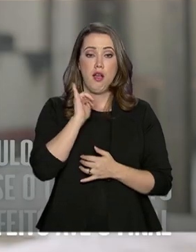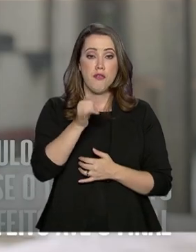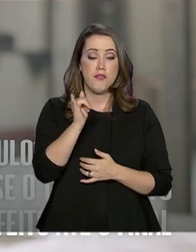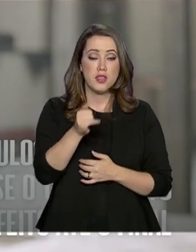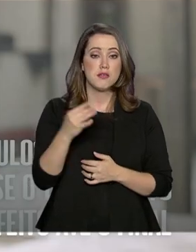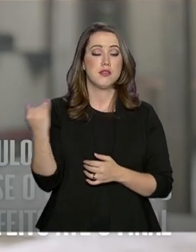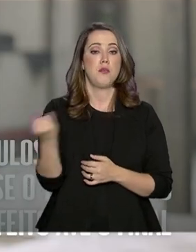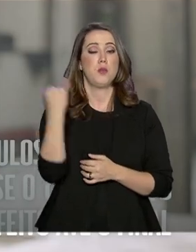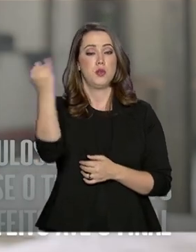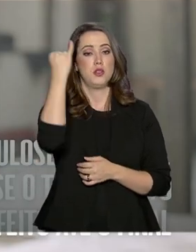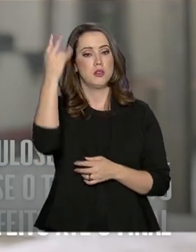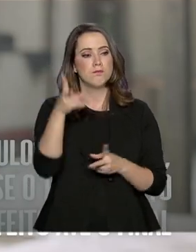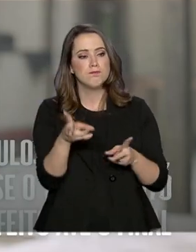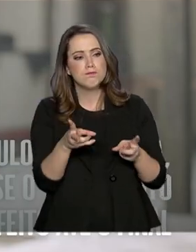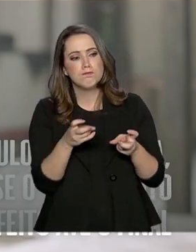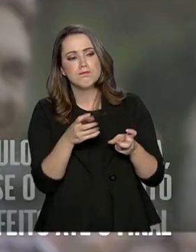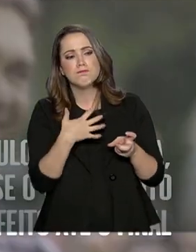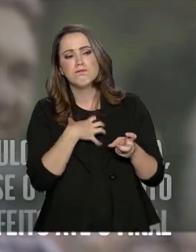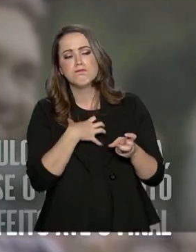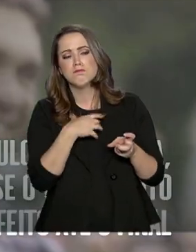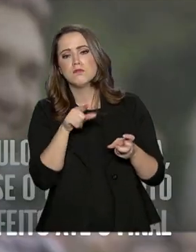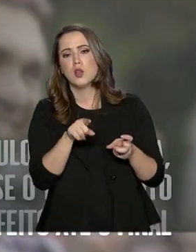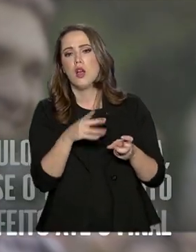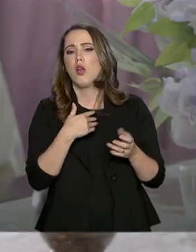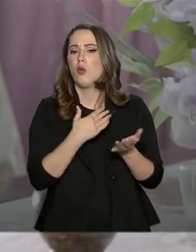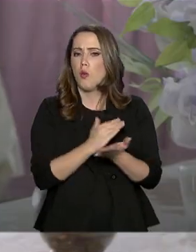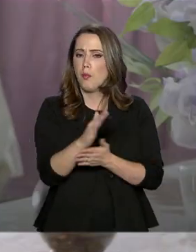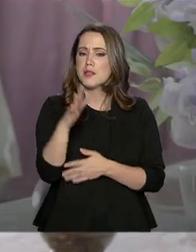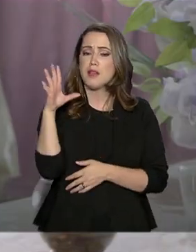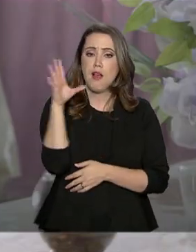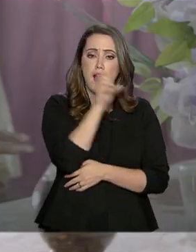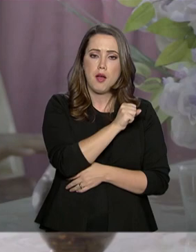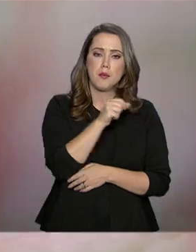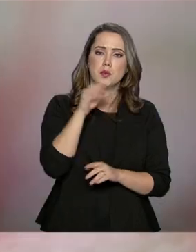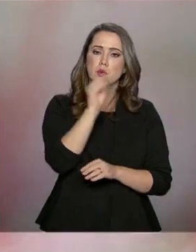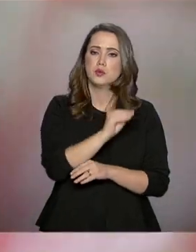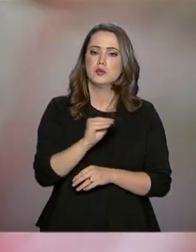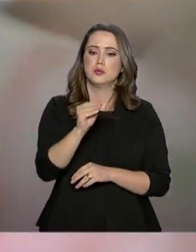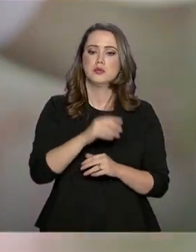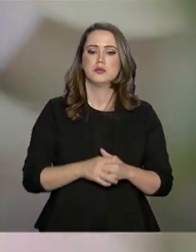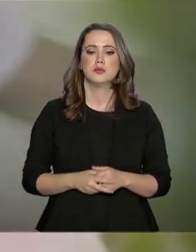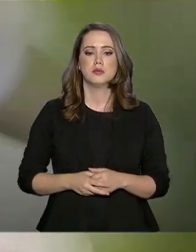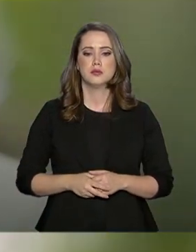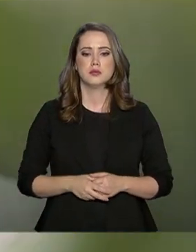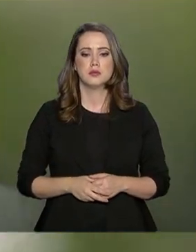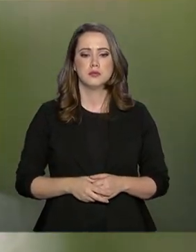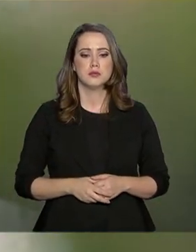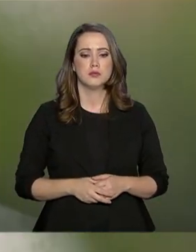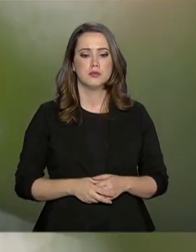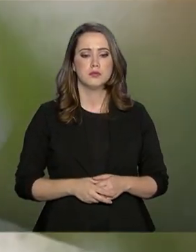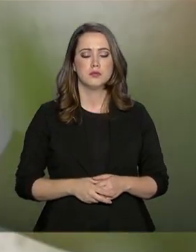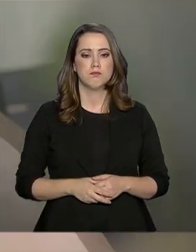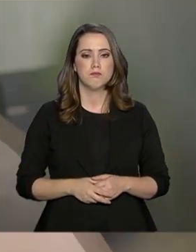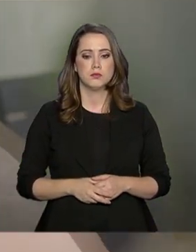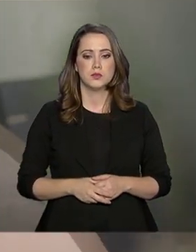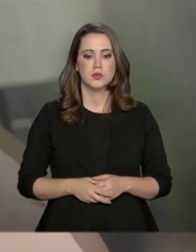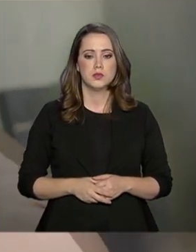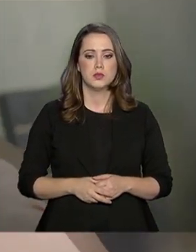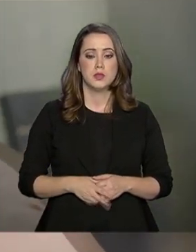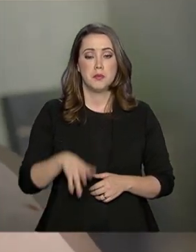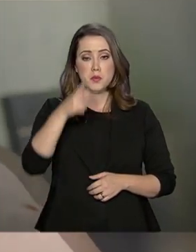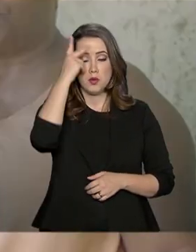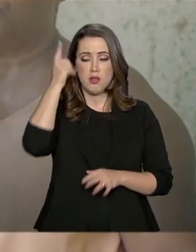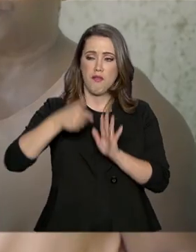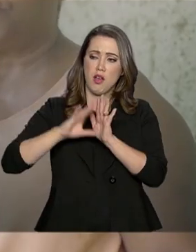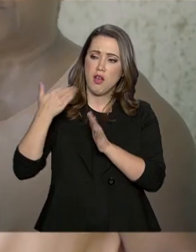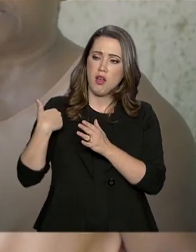para a importância de observar os sintomas e começar logo o tratamento. Eu estava com ele antes, porque na hora que ele mais